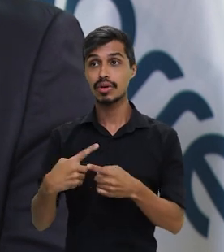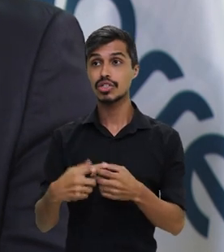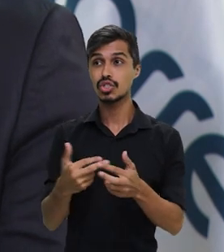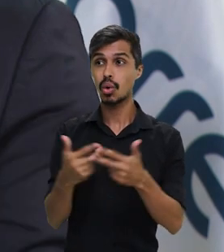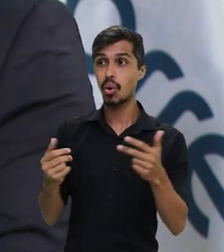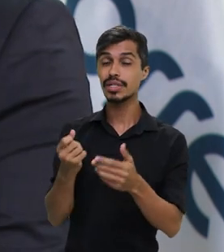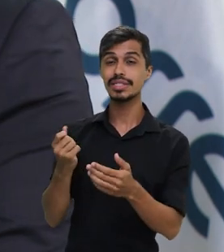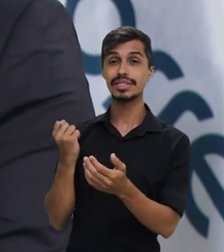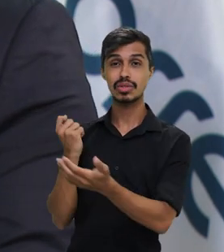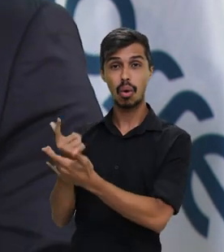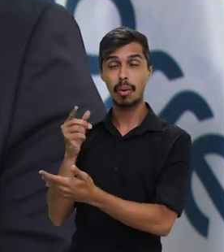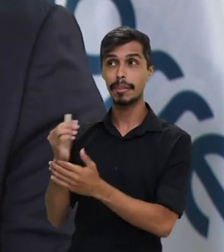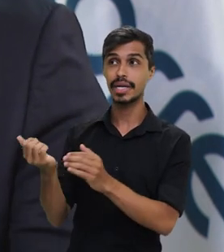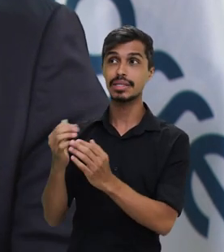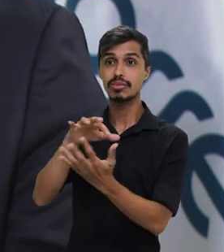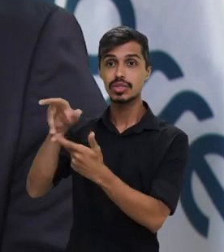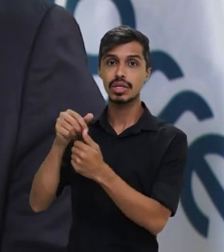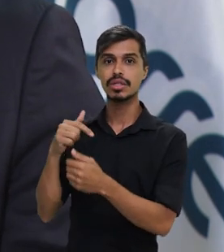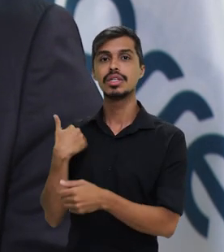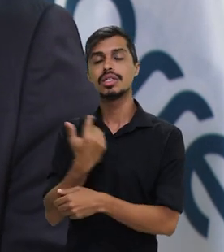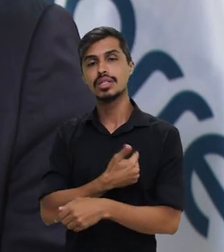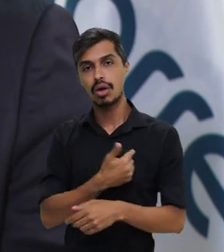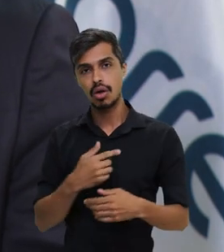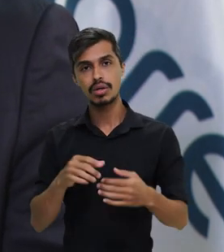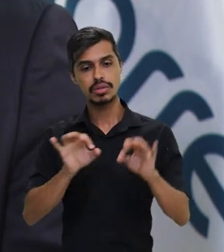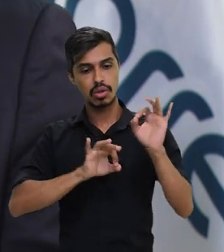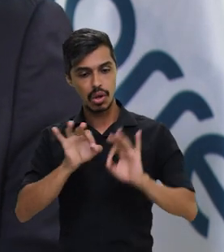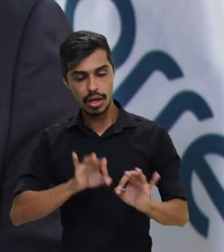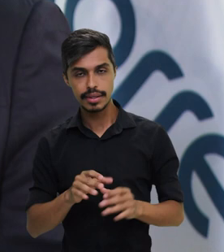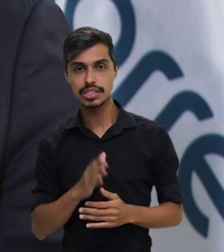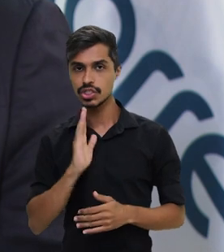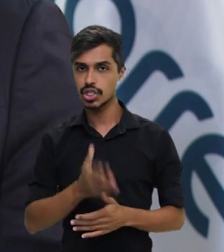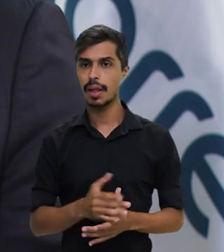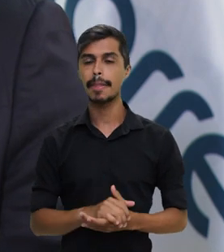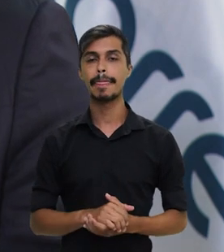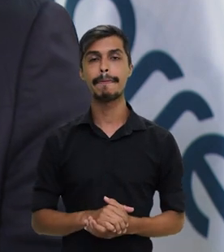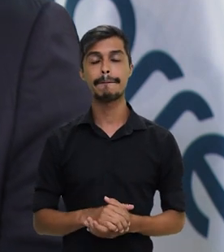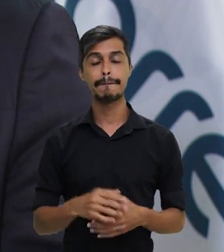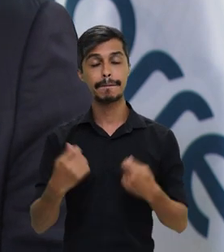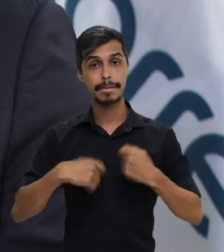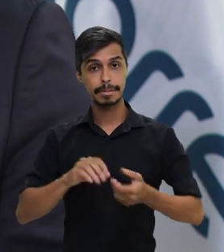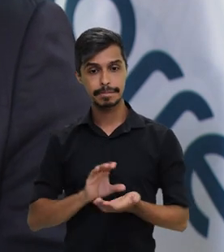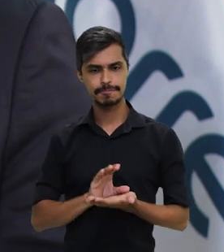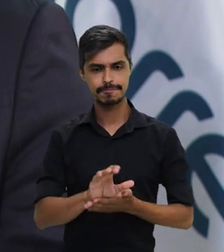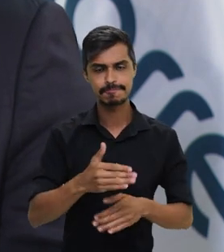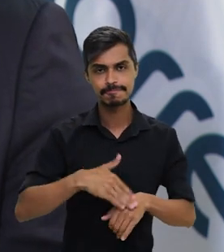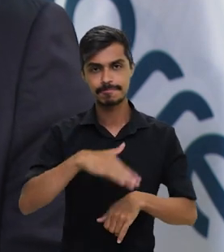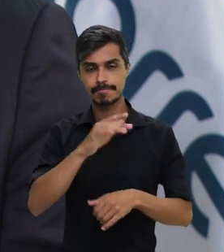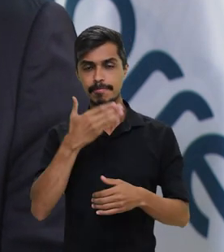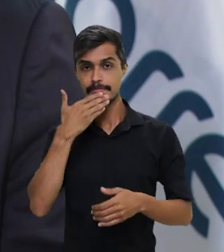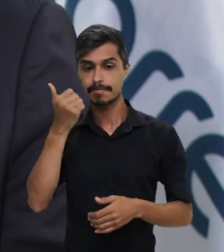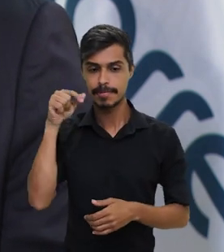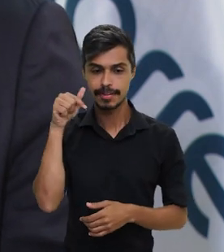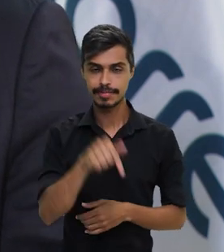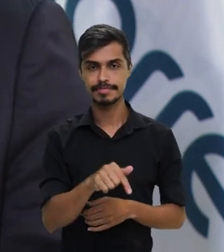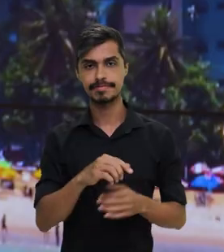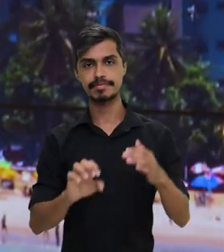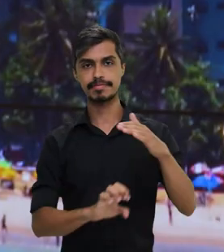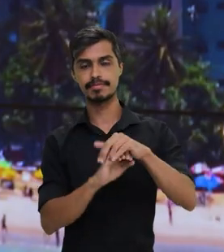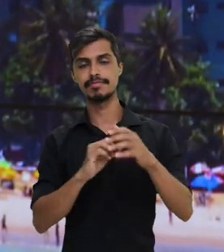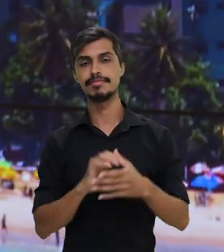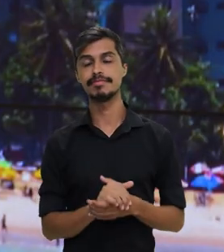internacionais. E, para isso, a gente vai estar com a nossa rede preparada. Então, precisamos investir mais e melhor na empresa.